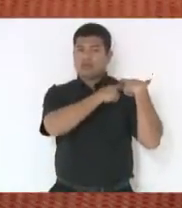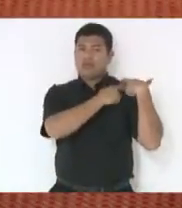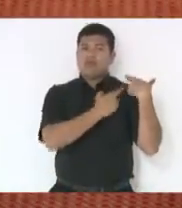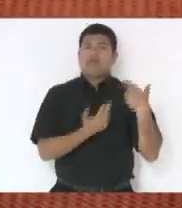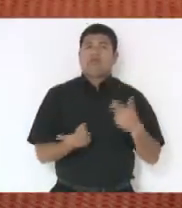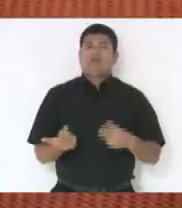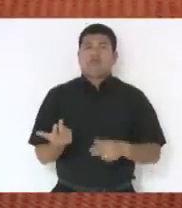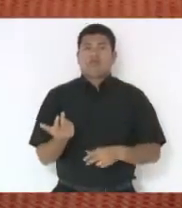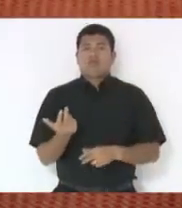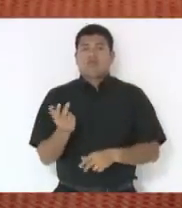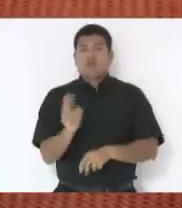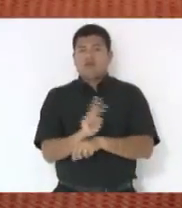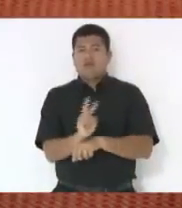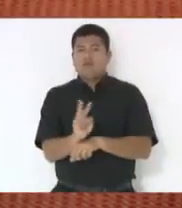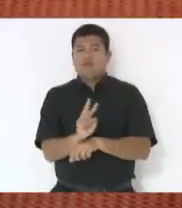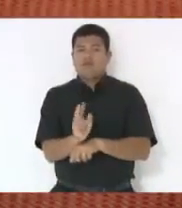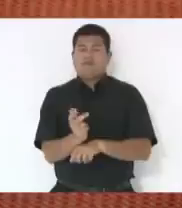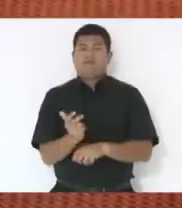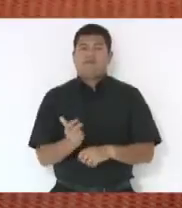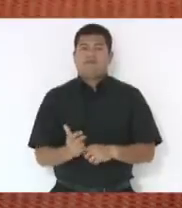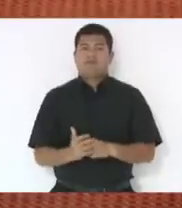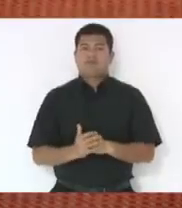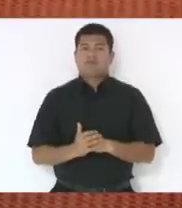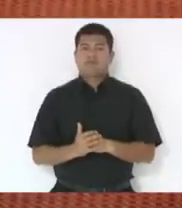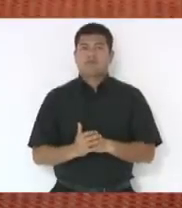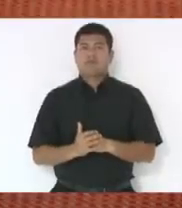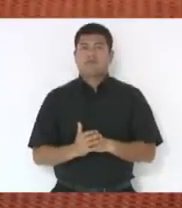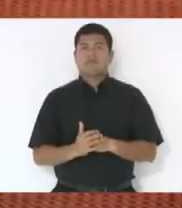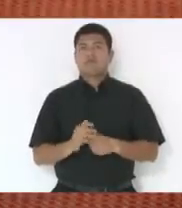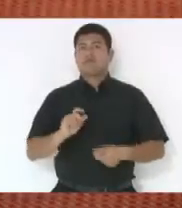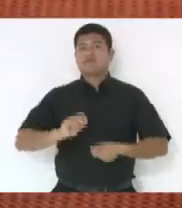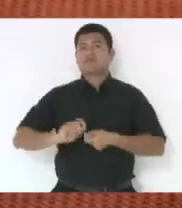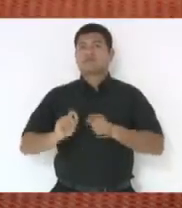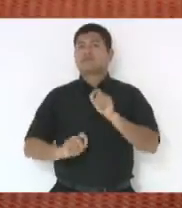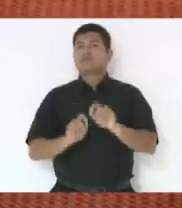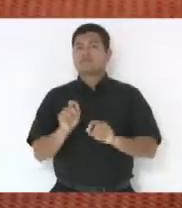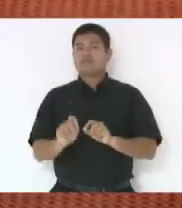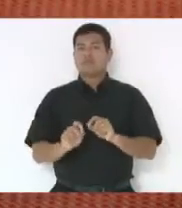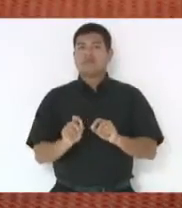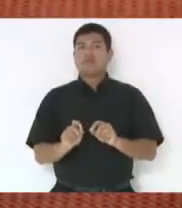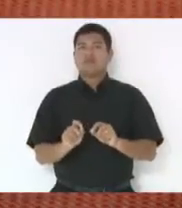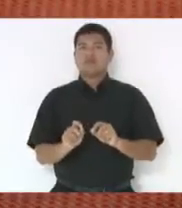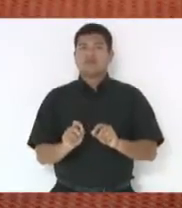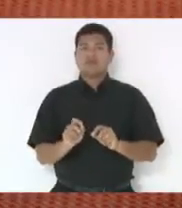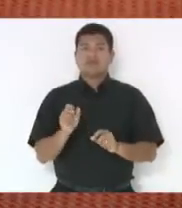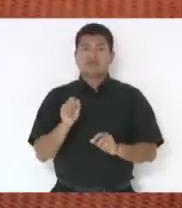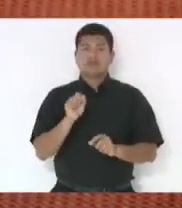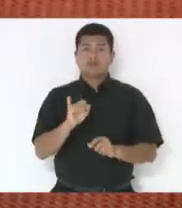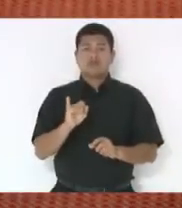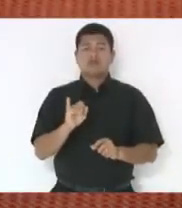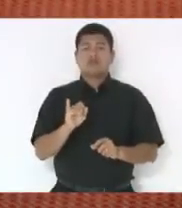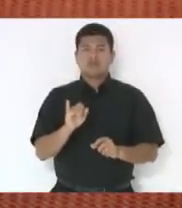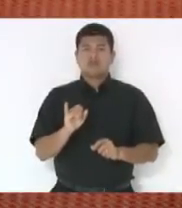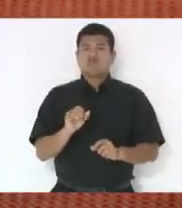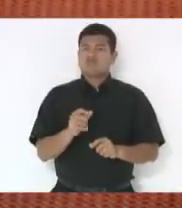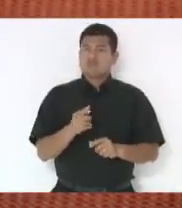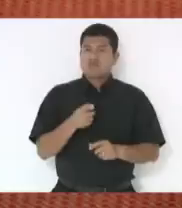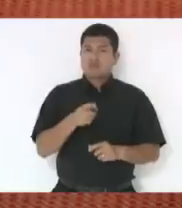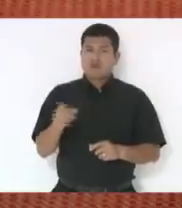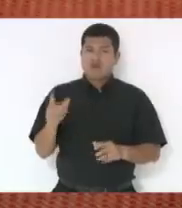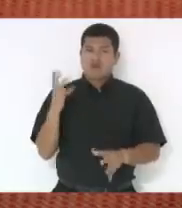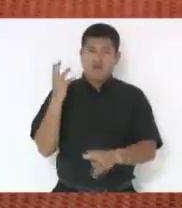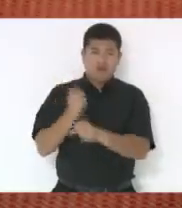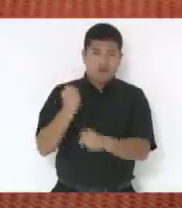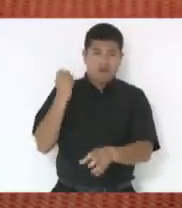fiscal, fazendo com que se compute o saldo desse